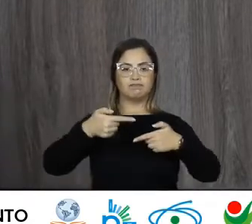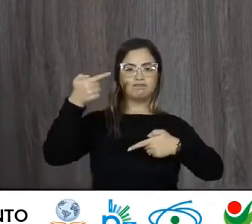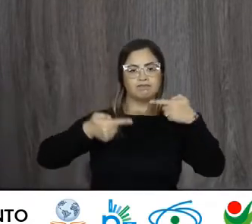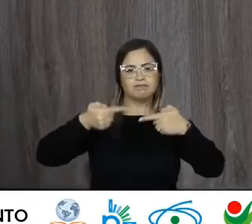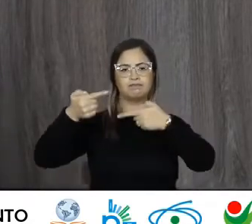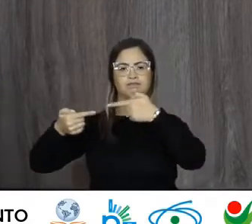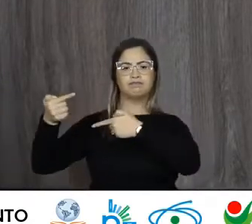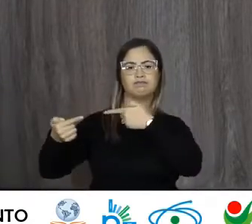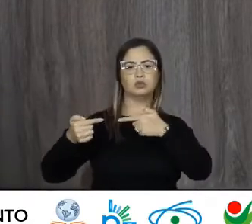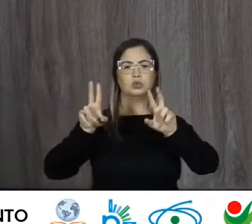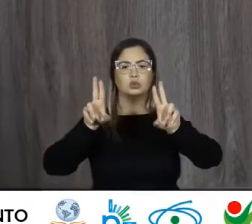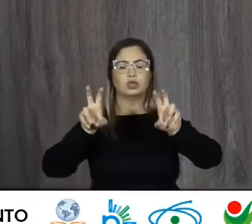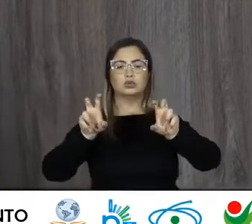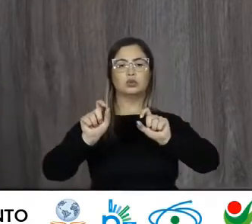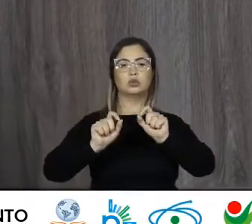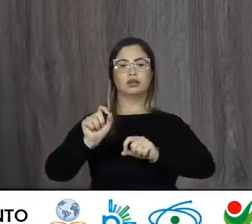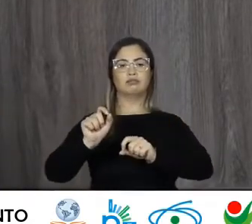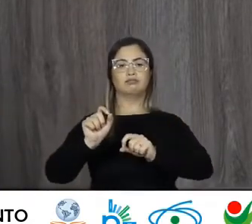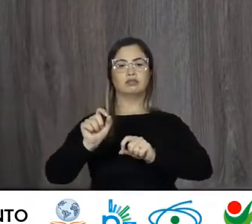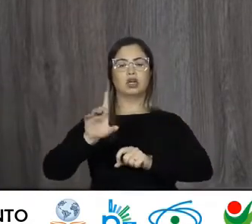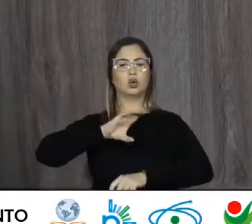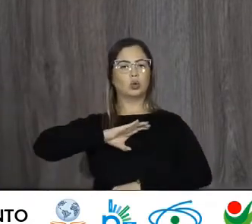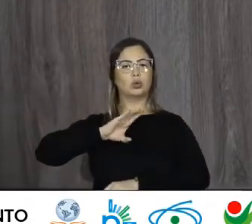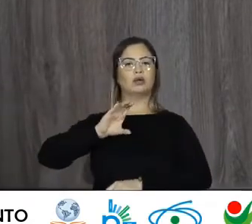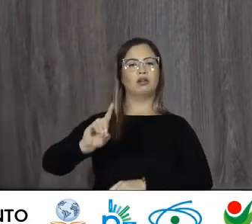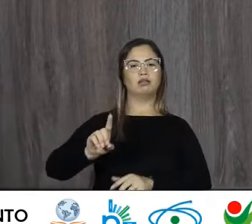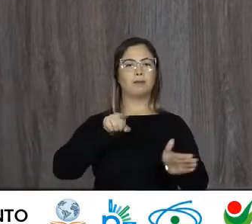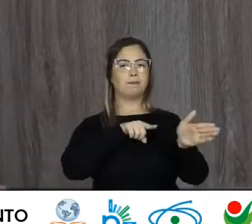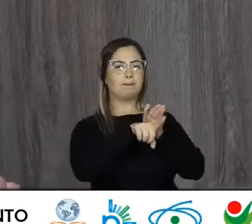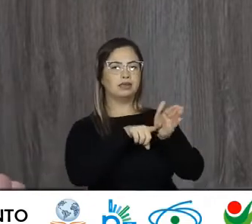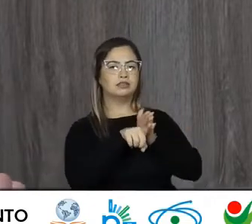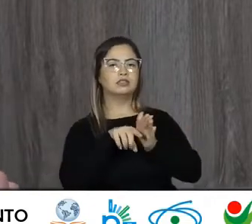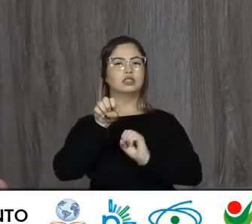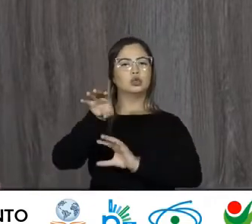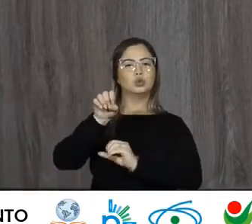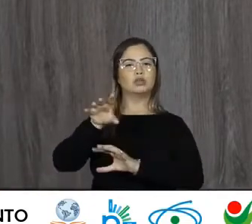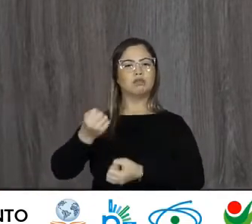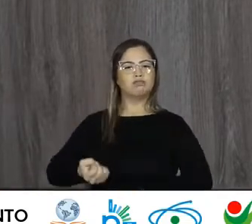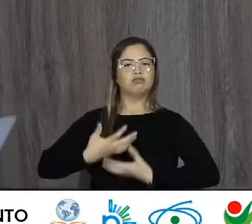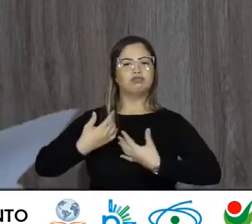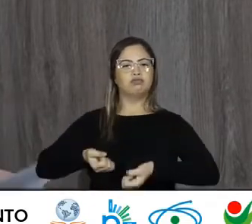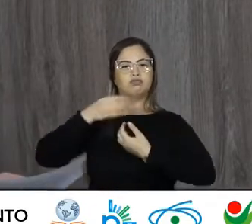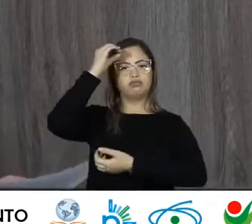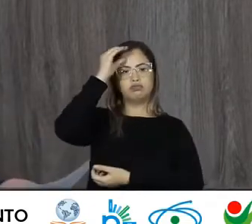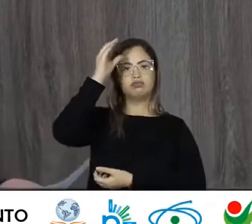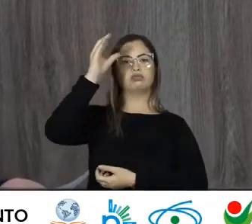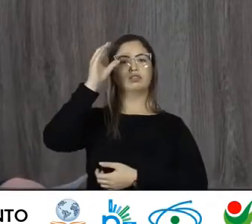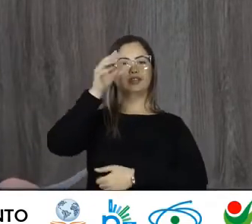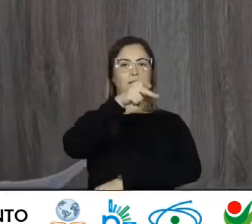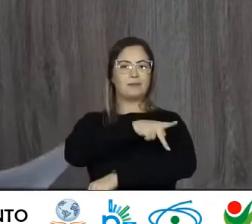Sob a coordenação Da linha de pesquisa Educação e produção Do conhecimento Nos processos